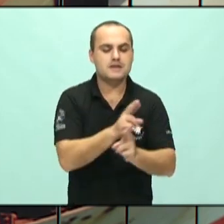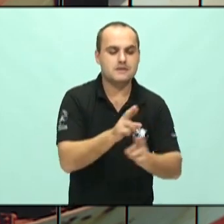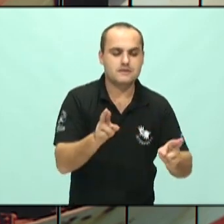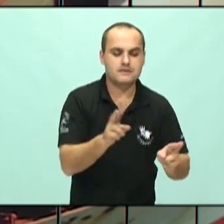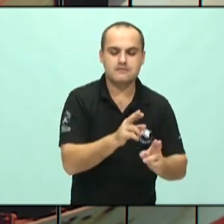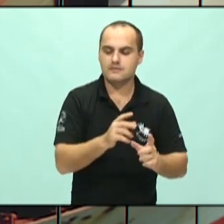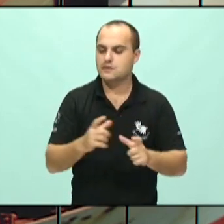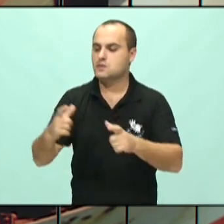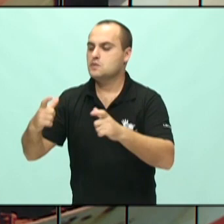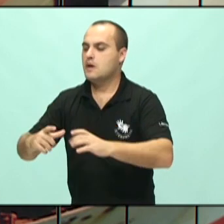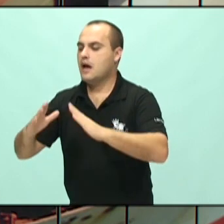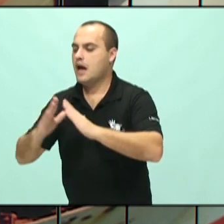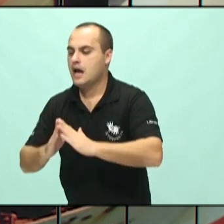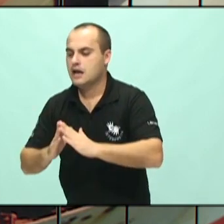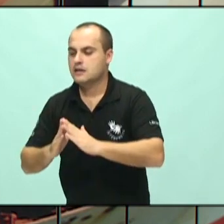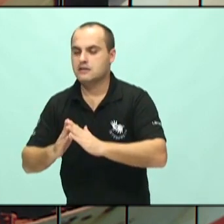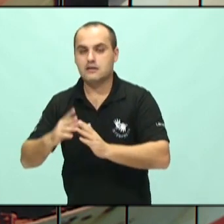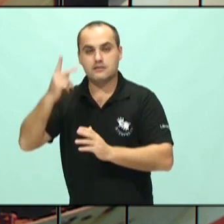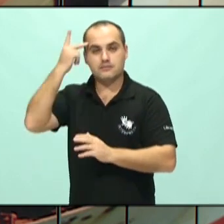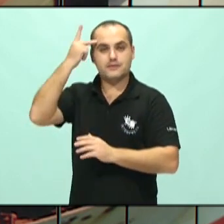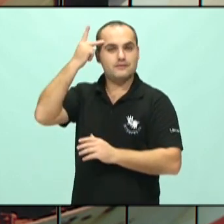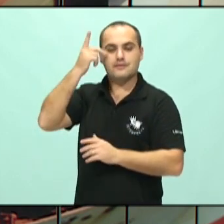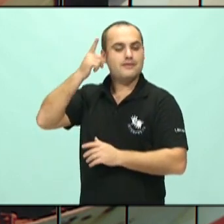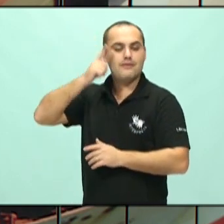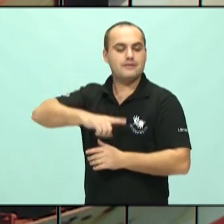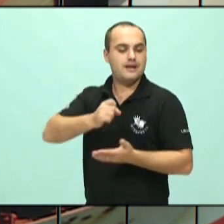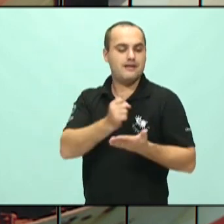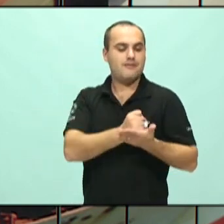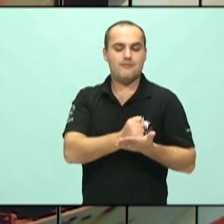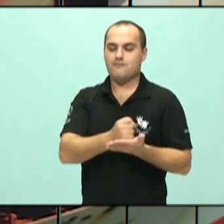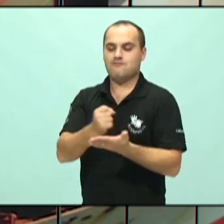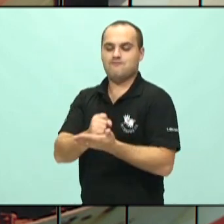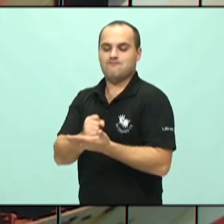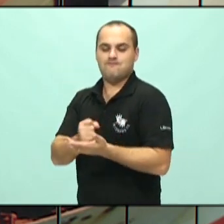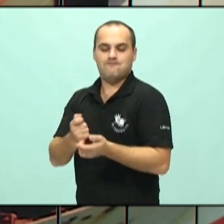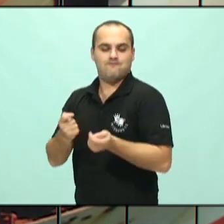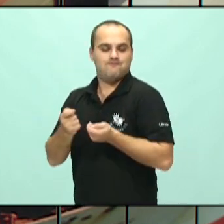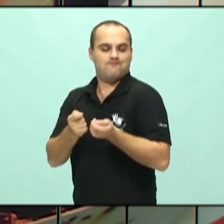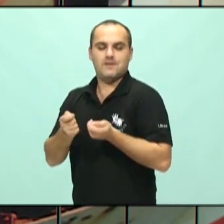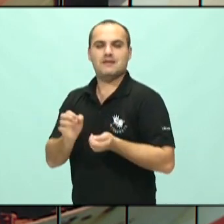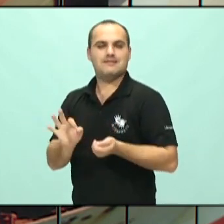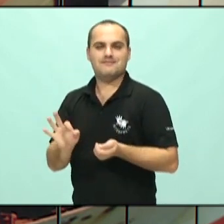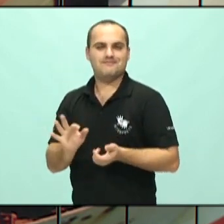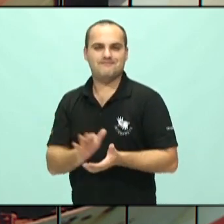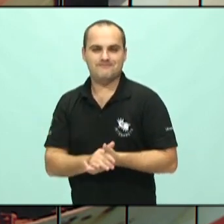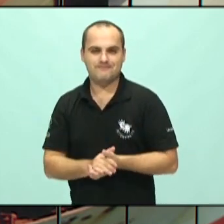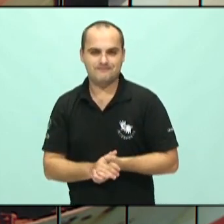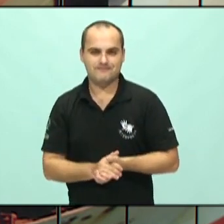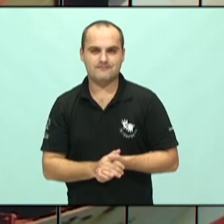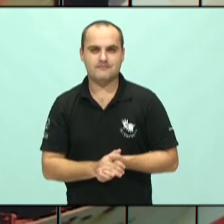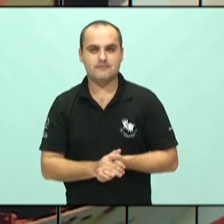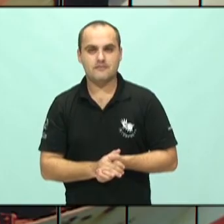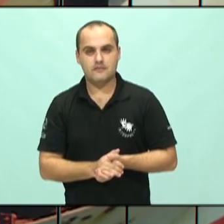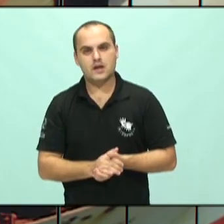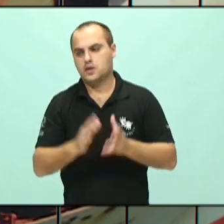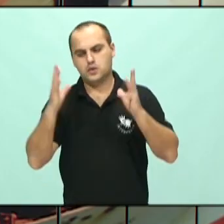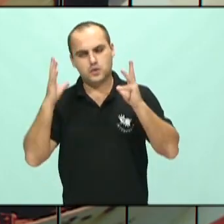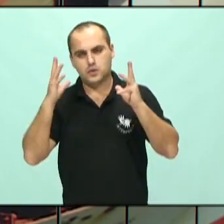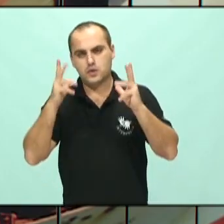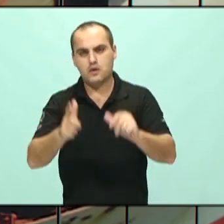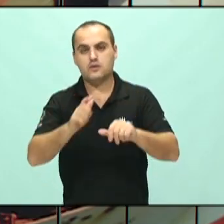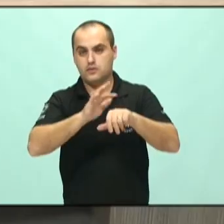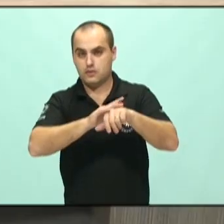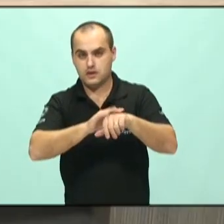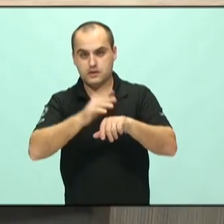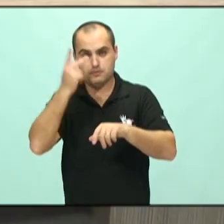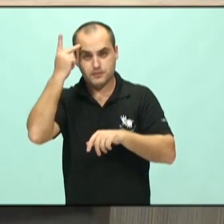né? A gente não consegue controlar isso. Nem medir muito. Nem medir, né? Então, justamente, esse é o grande desafio. Você vai ver em quase todas as doenças